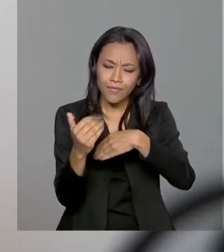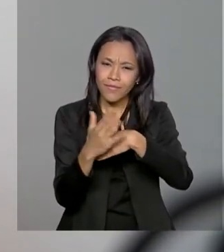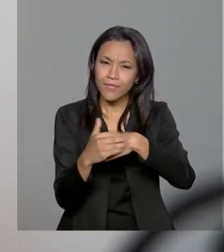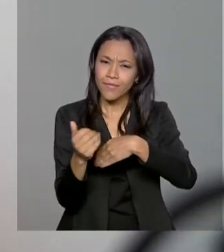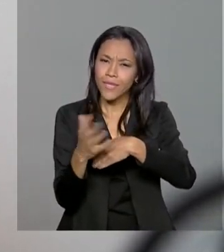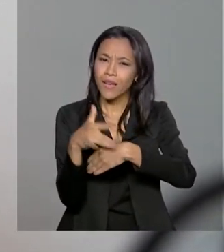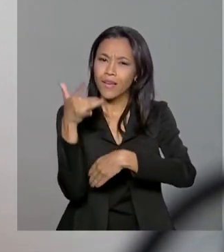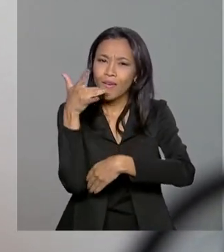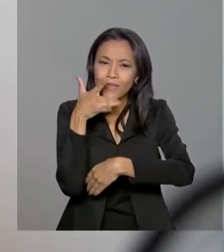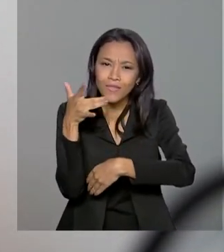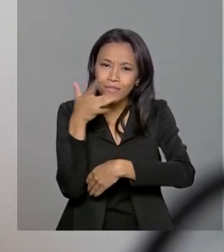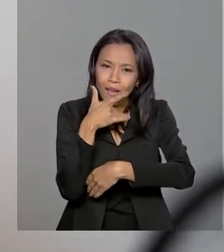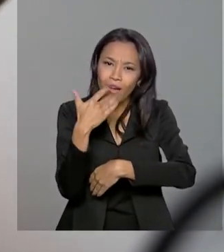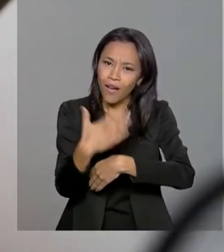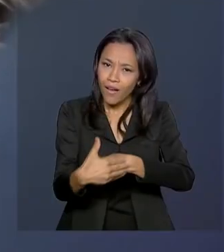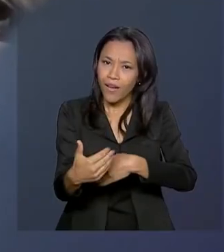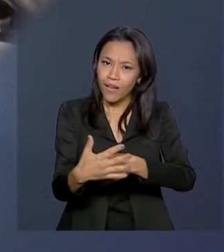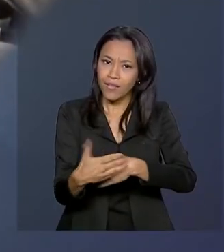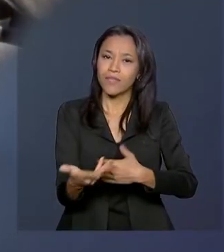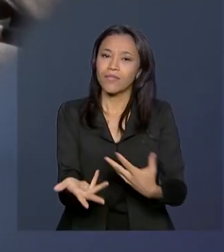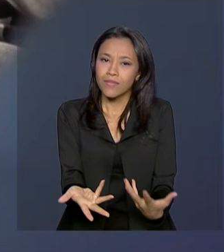Que gostoso que é!